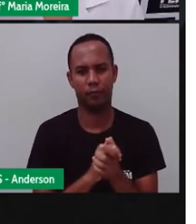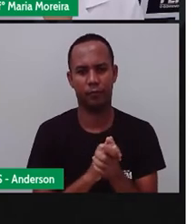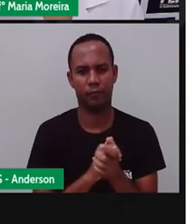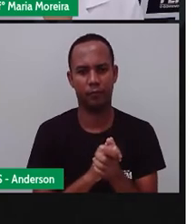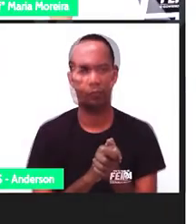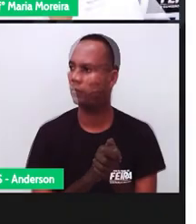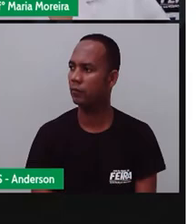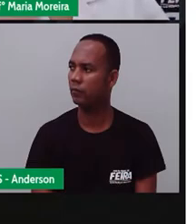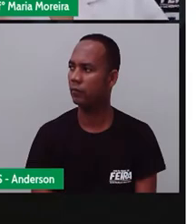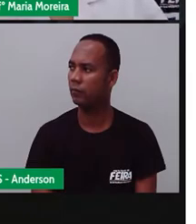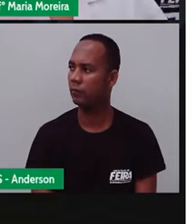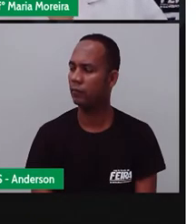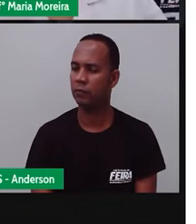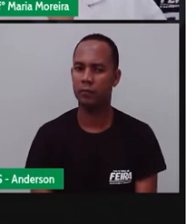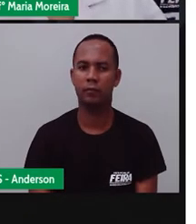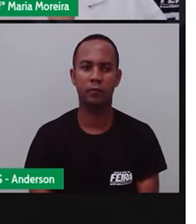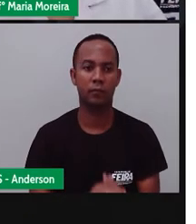da foto.